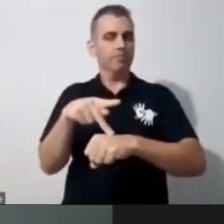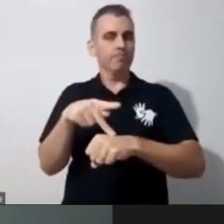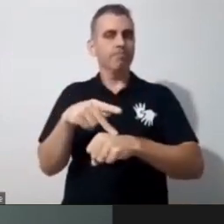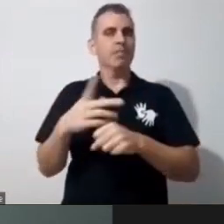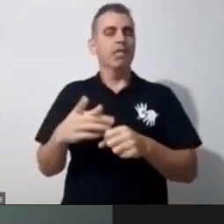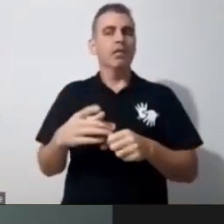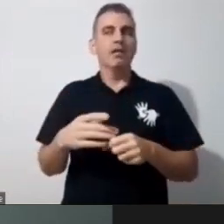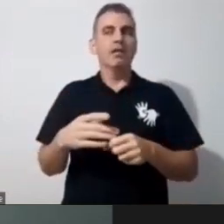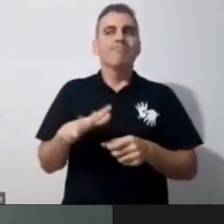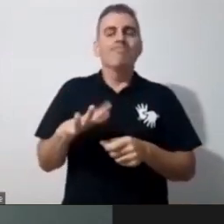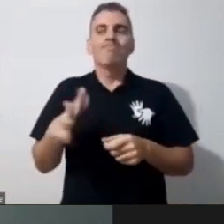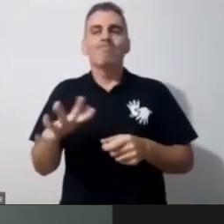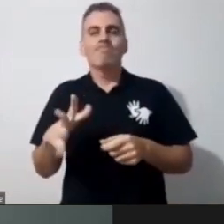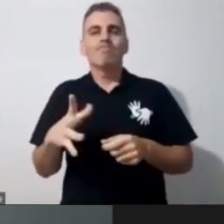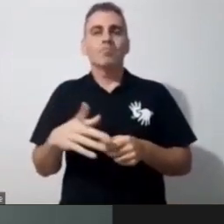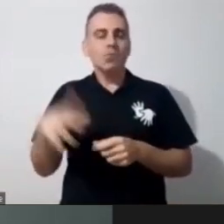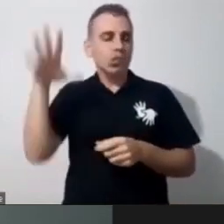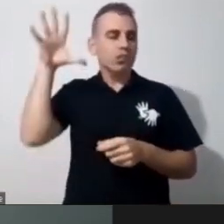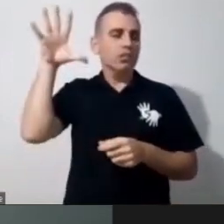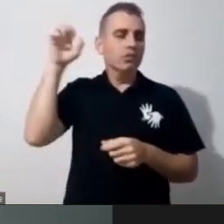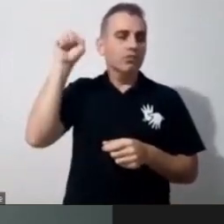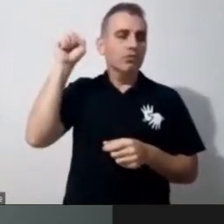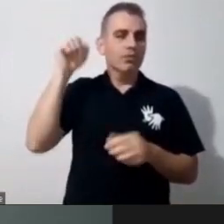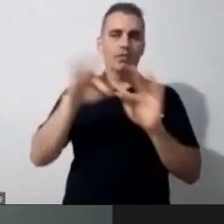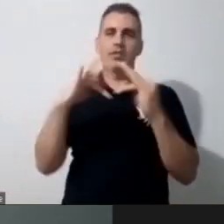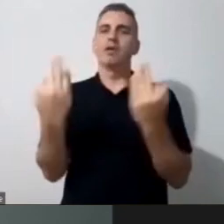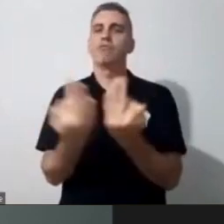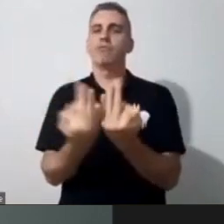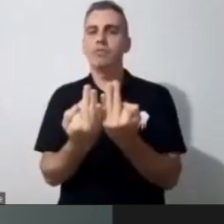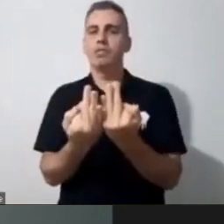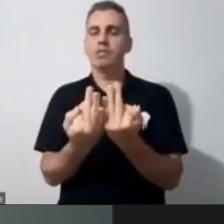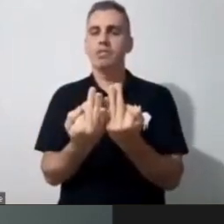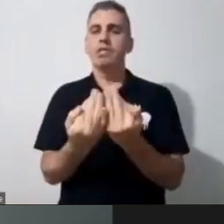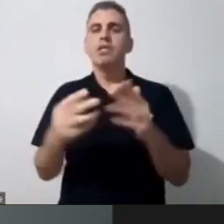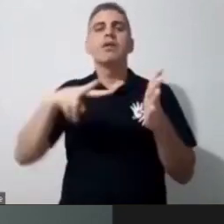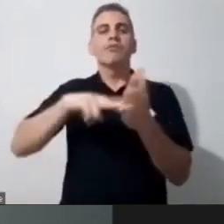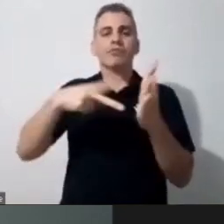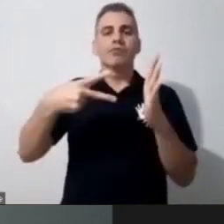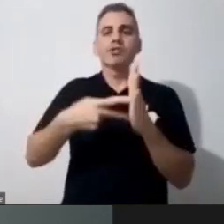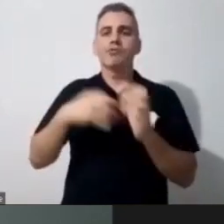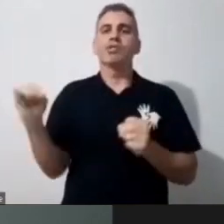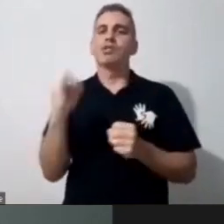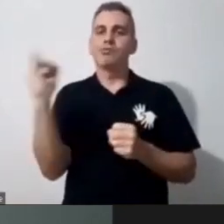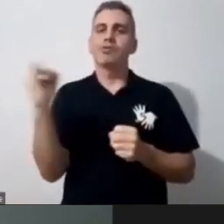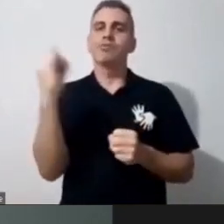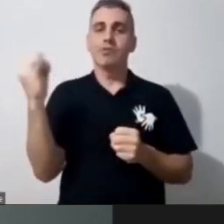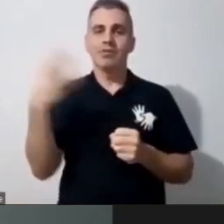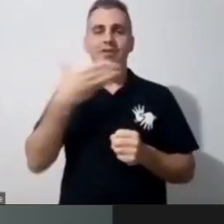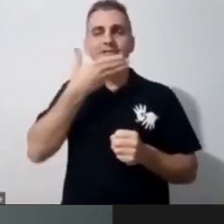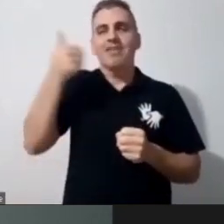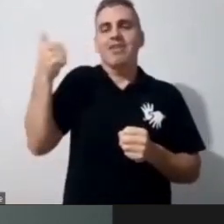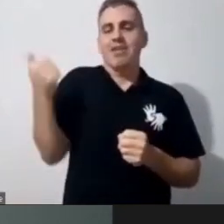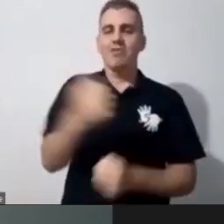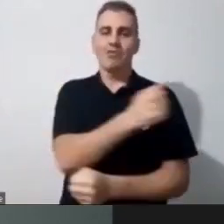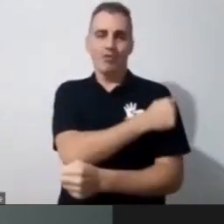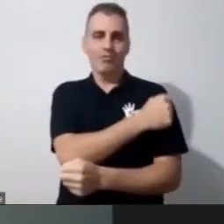formar essa conexão de forma significativa na vida, na vida escolar e na vida, no sentido geral